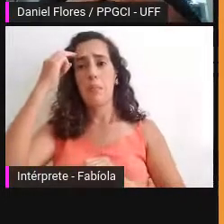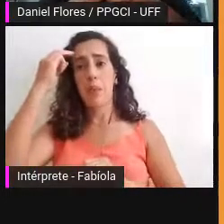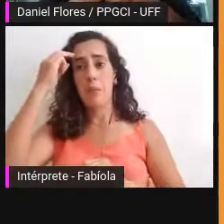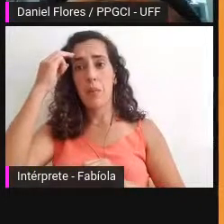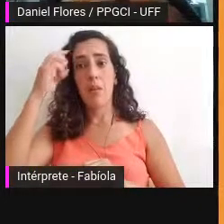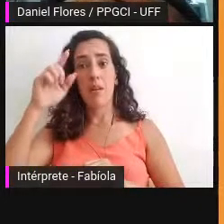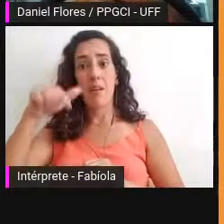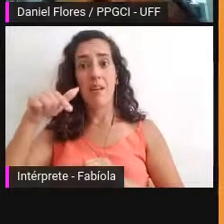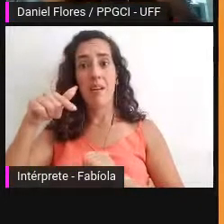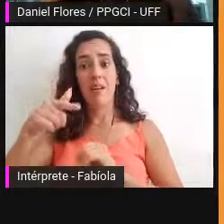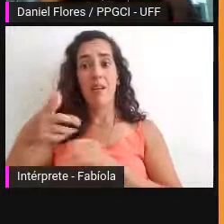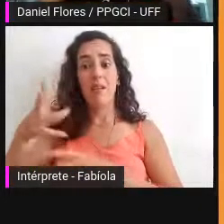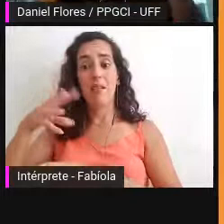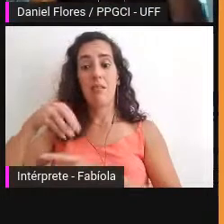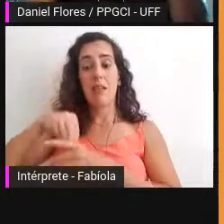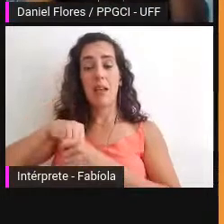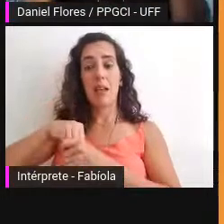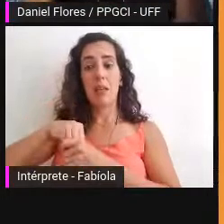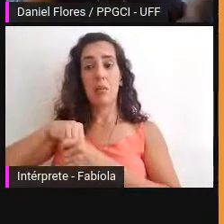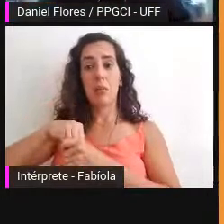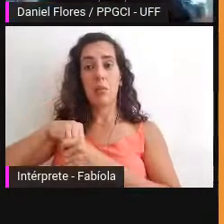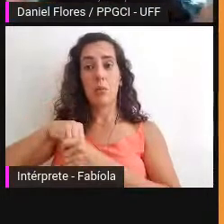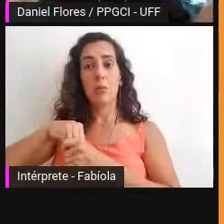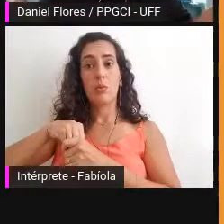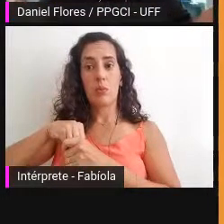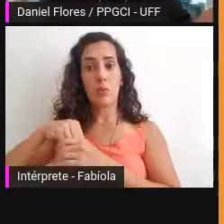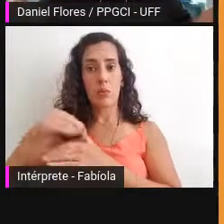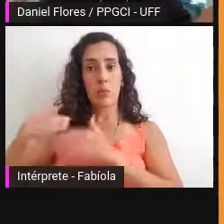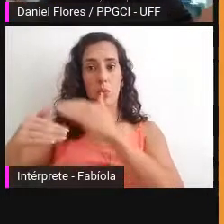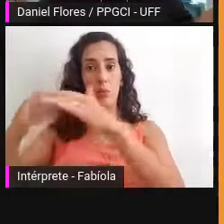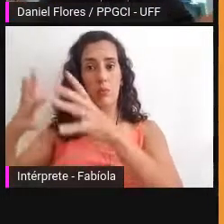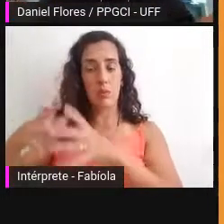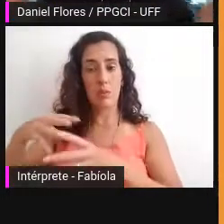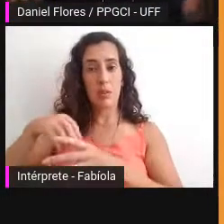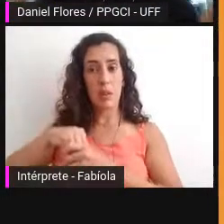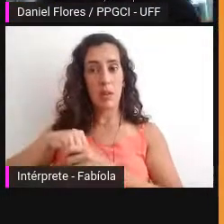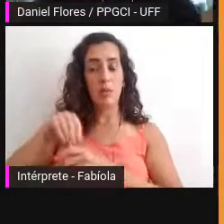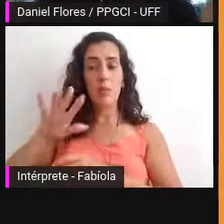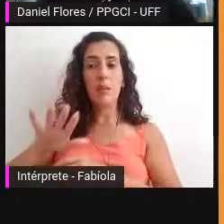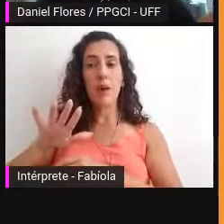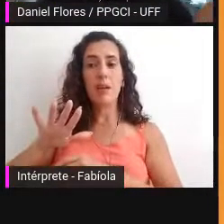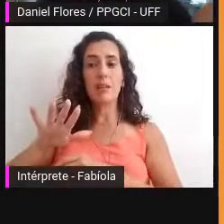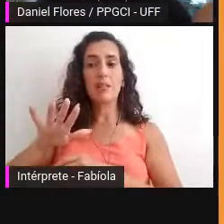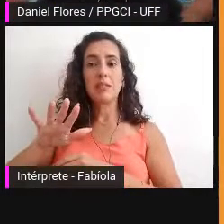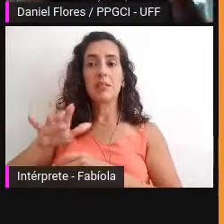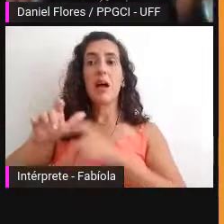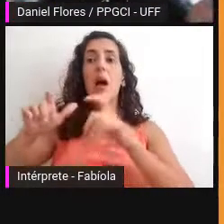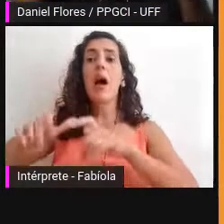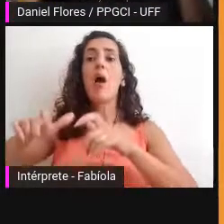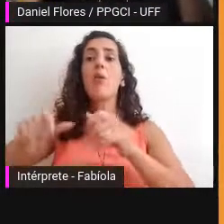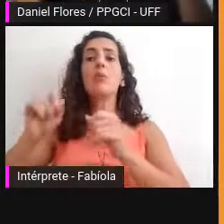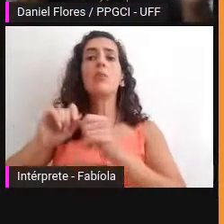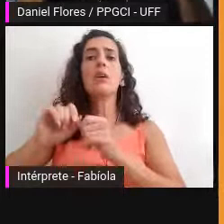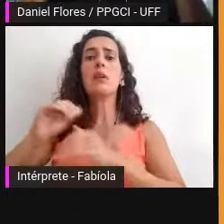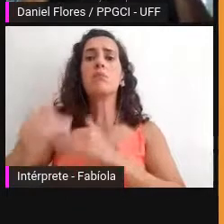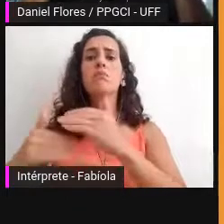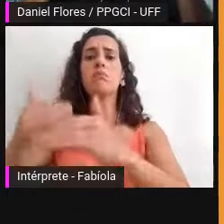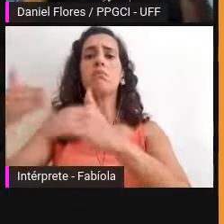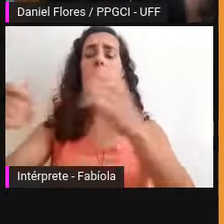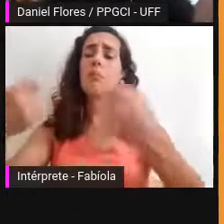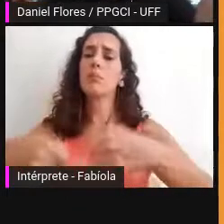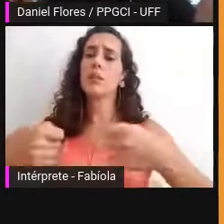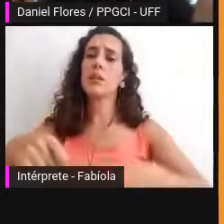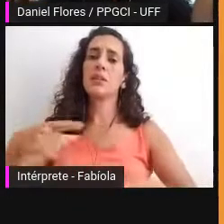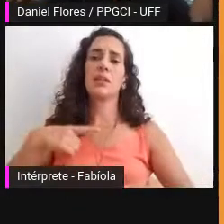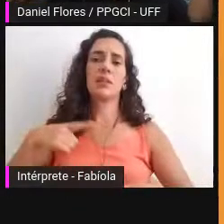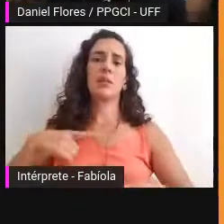interno a projeção ela não se realiza num vazio a memória precisa de um